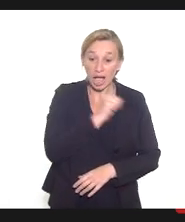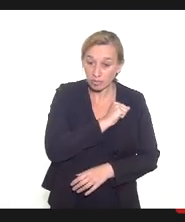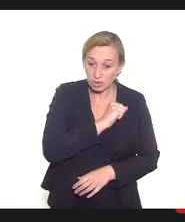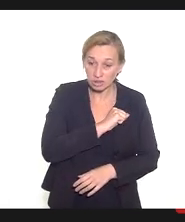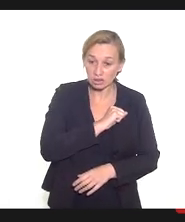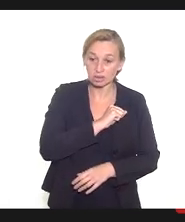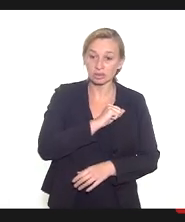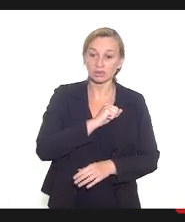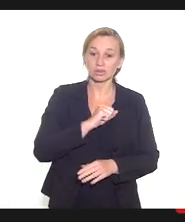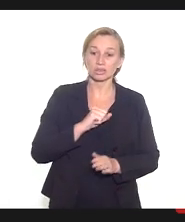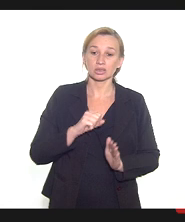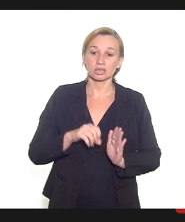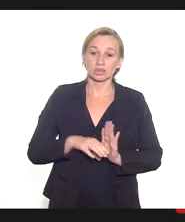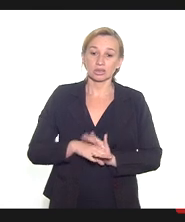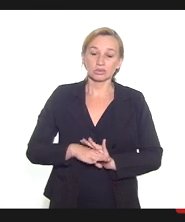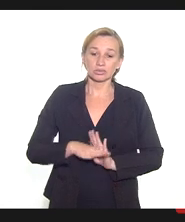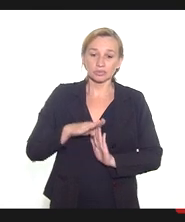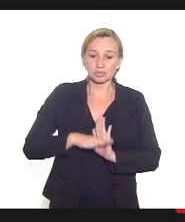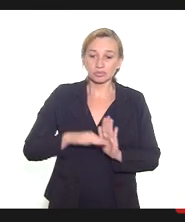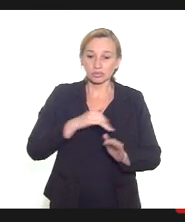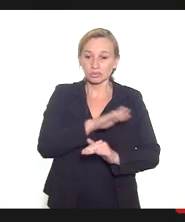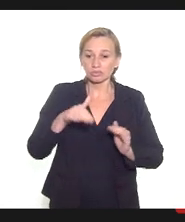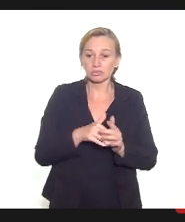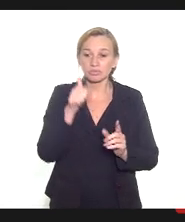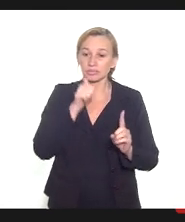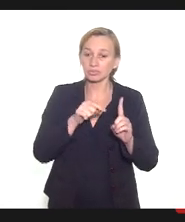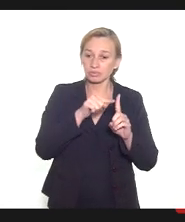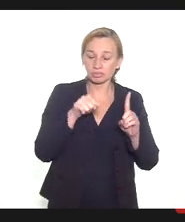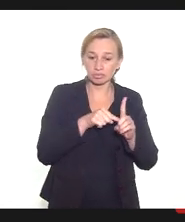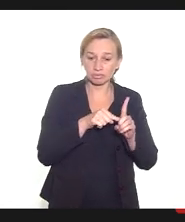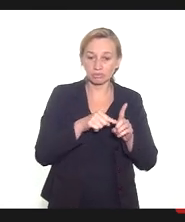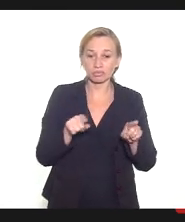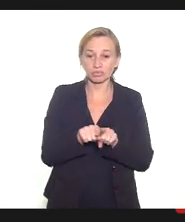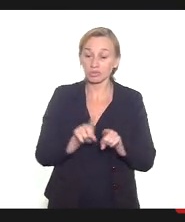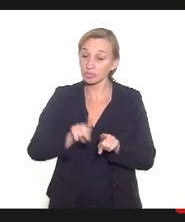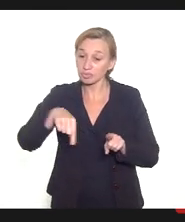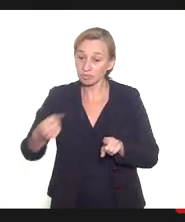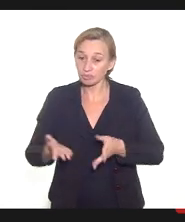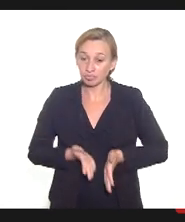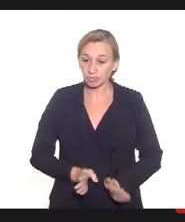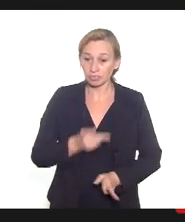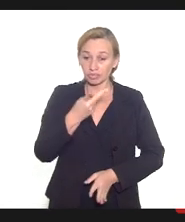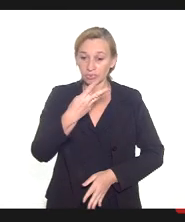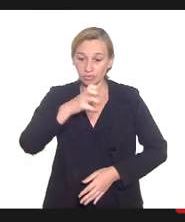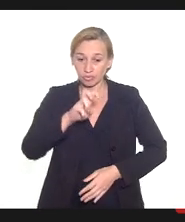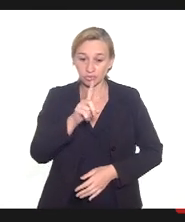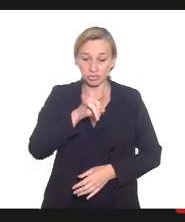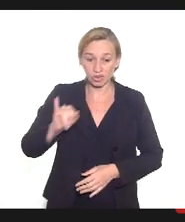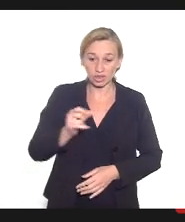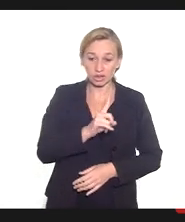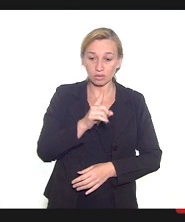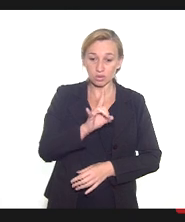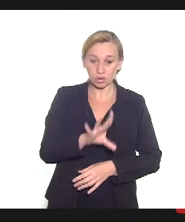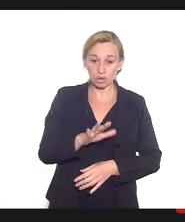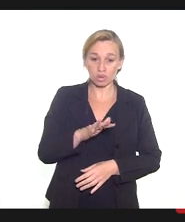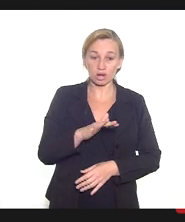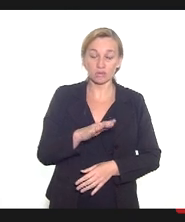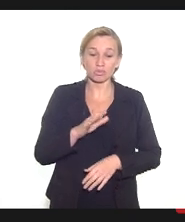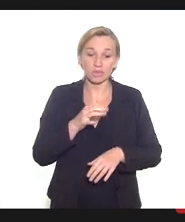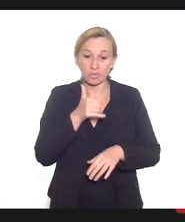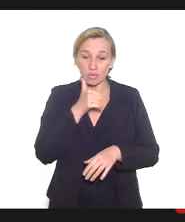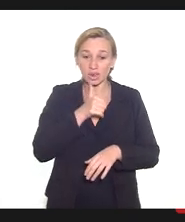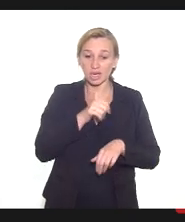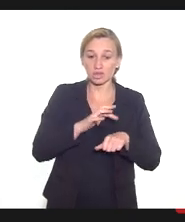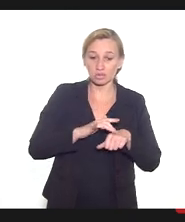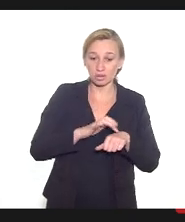em ritmo célebre, de todas as gestantes e puérperas, e não apenas aquelas com comorbidades. Então,